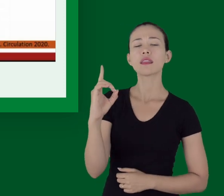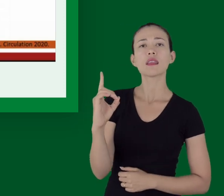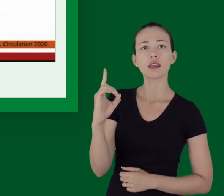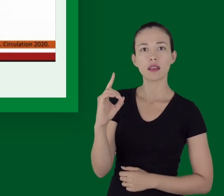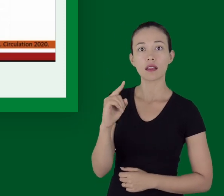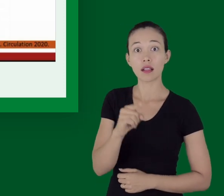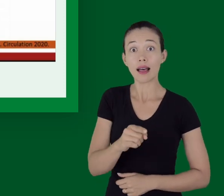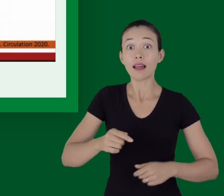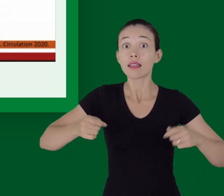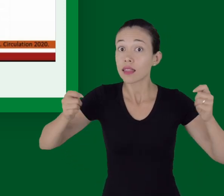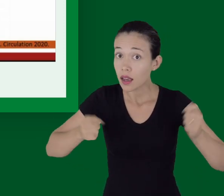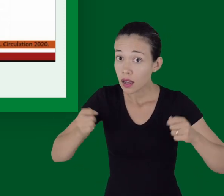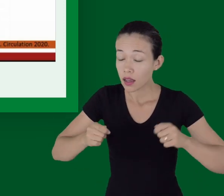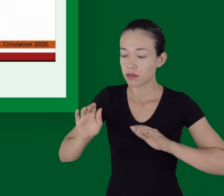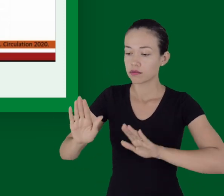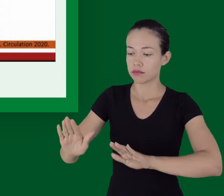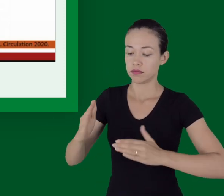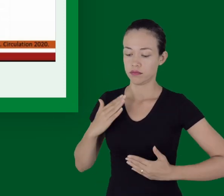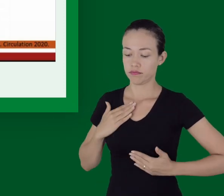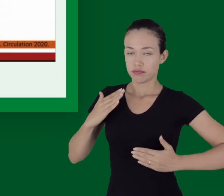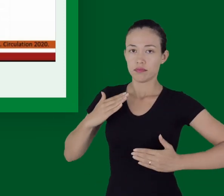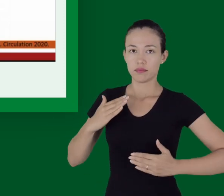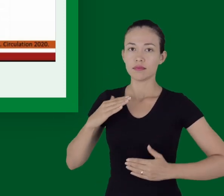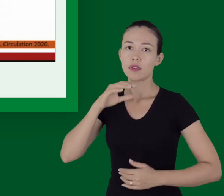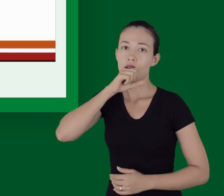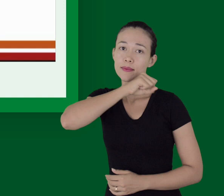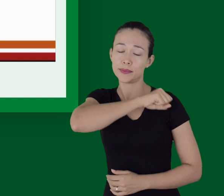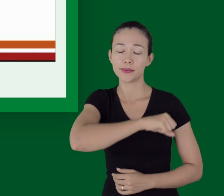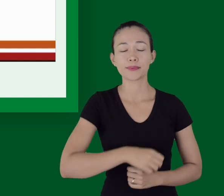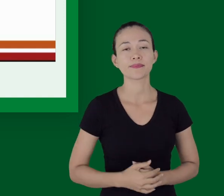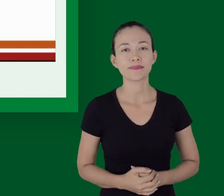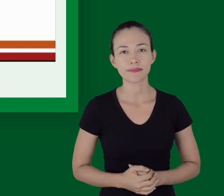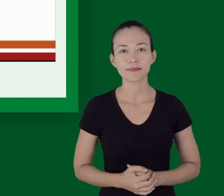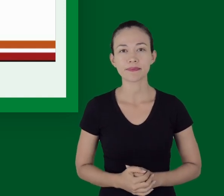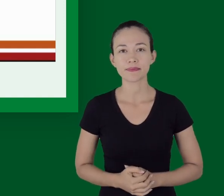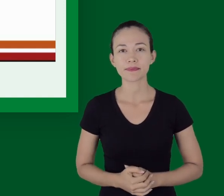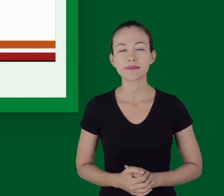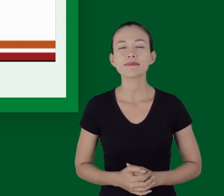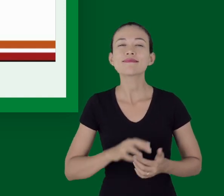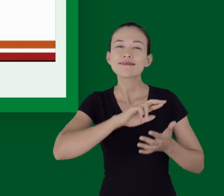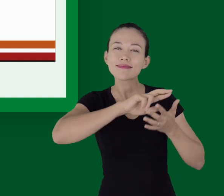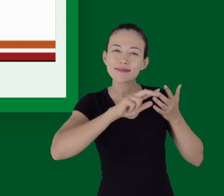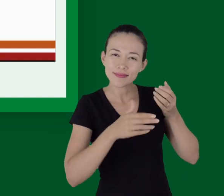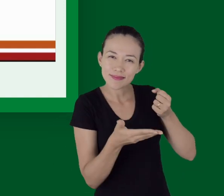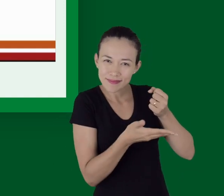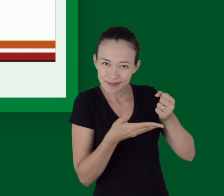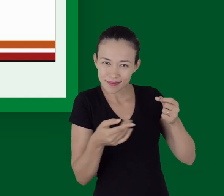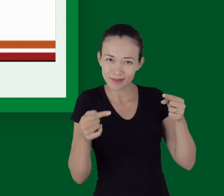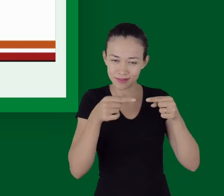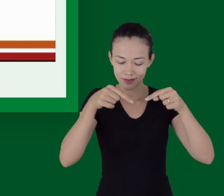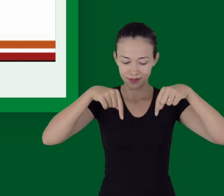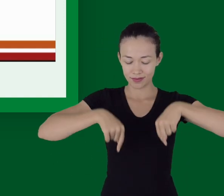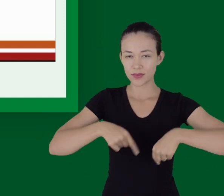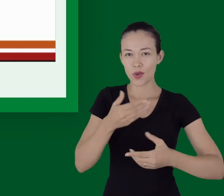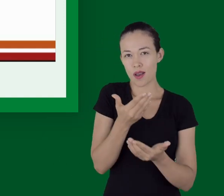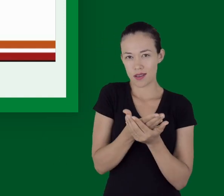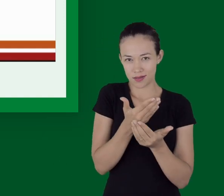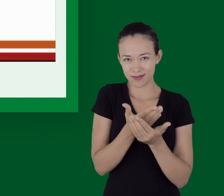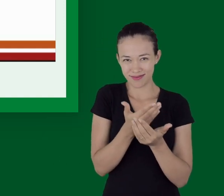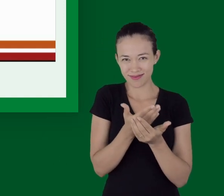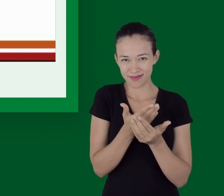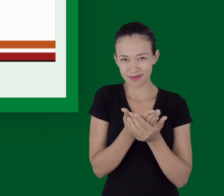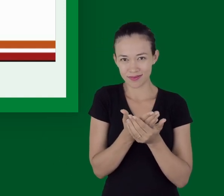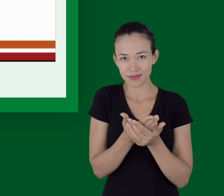proceder à desfibrilação assim que possível. No suporte básico, que é essa nossa aula de hoje, a